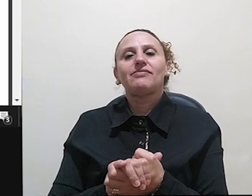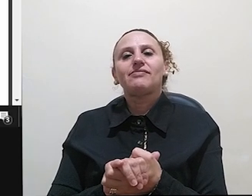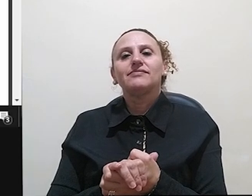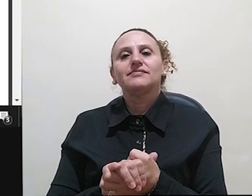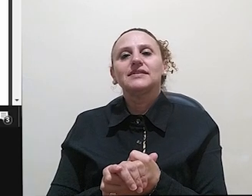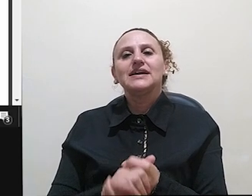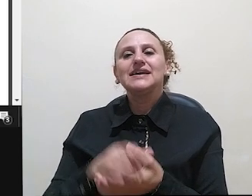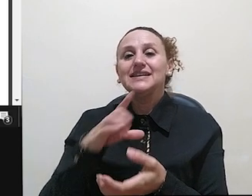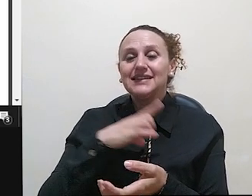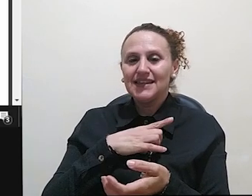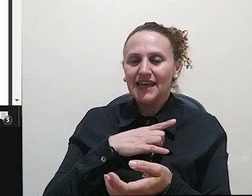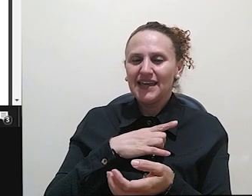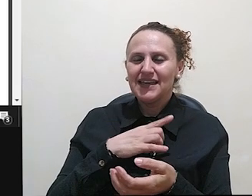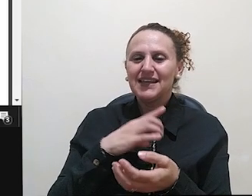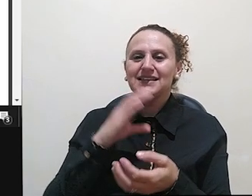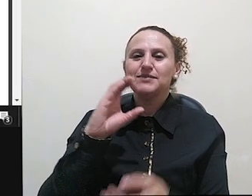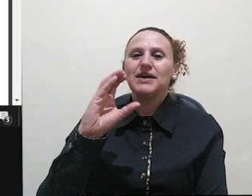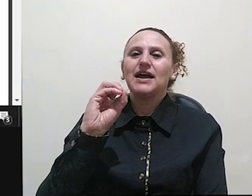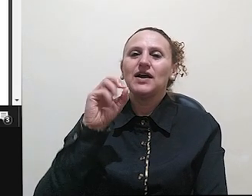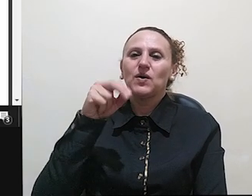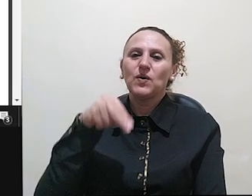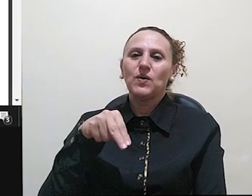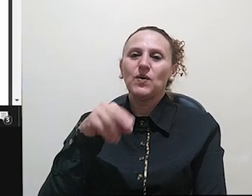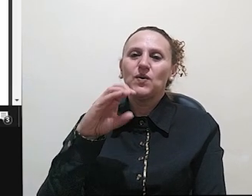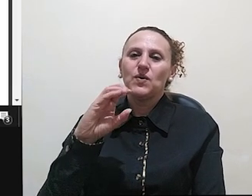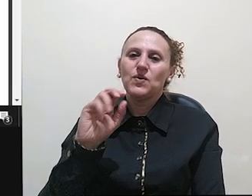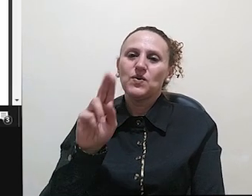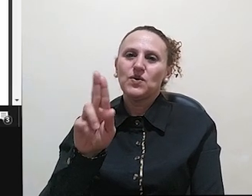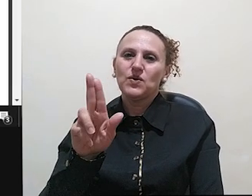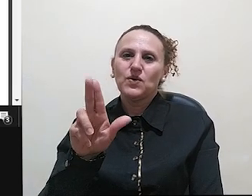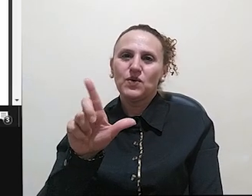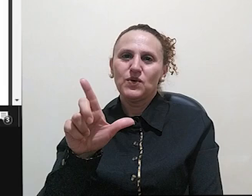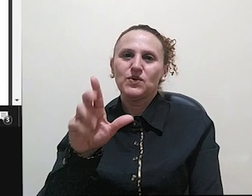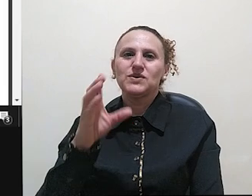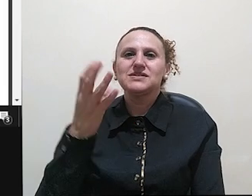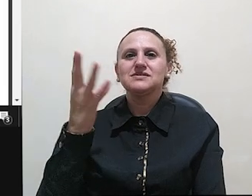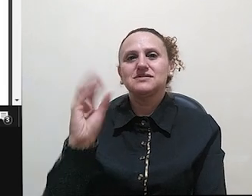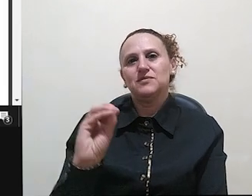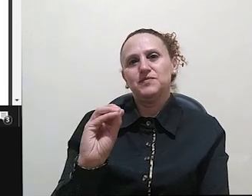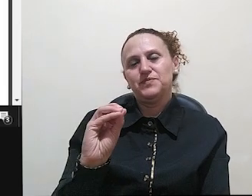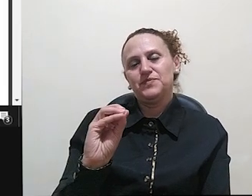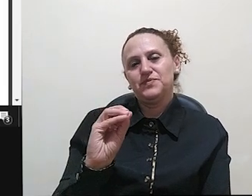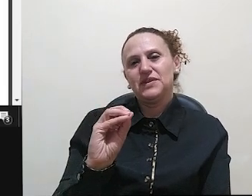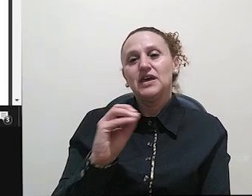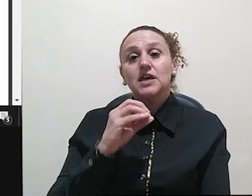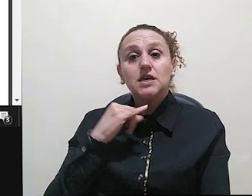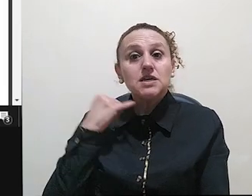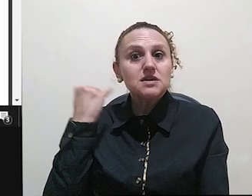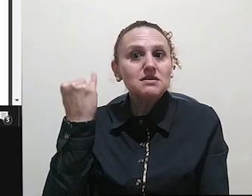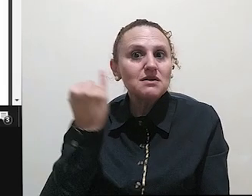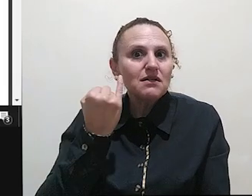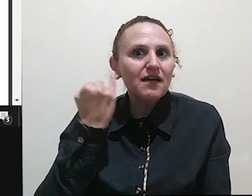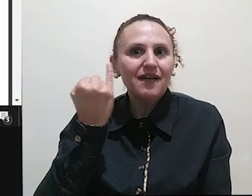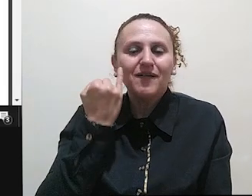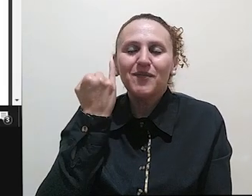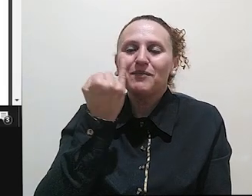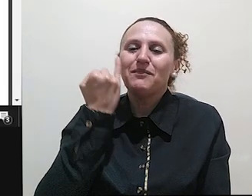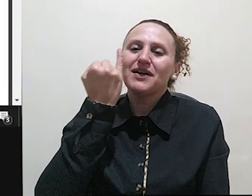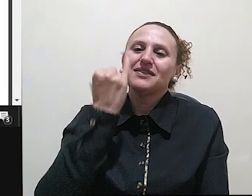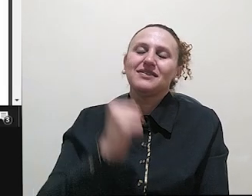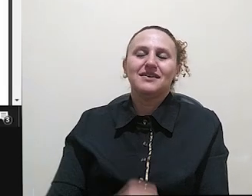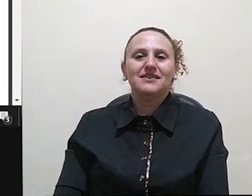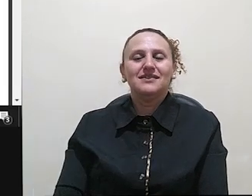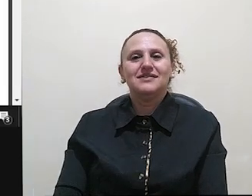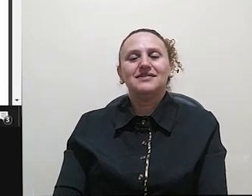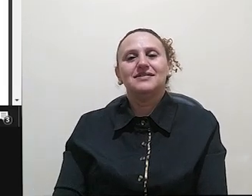tópico de conclusões, e aí ele menciona cada um deles. E é importante fazer essa retirada de trechos